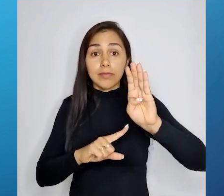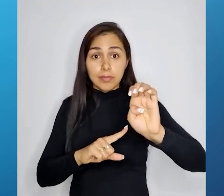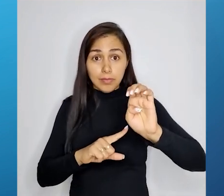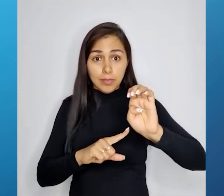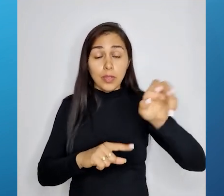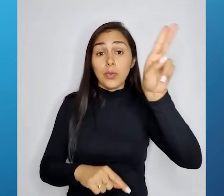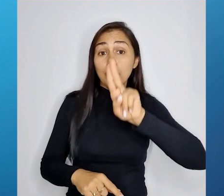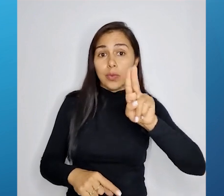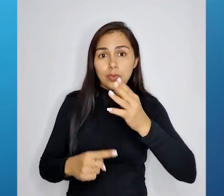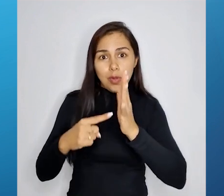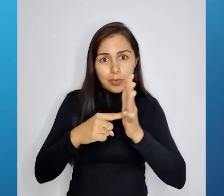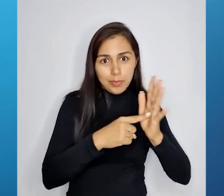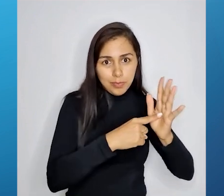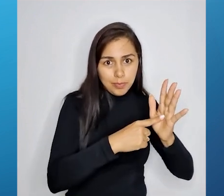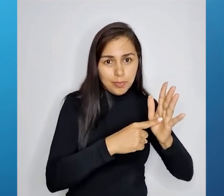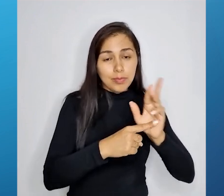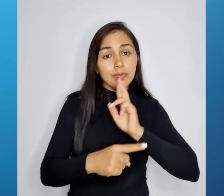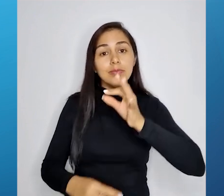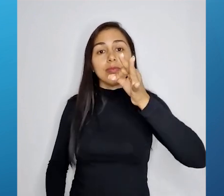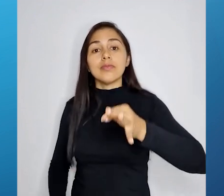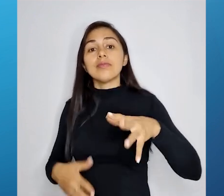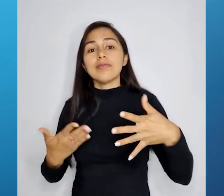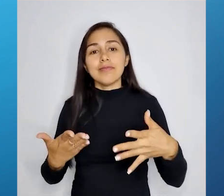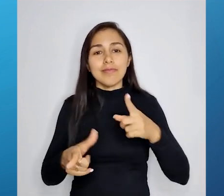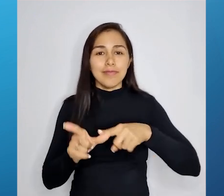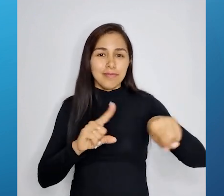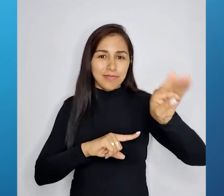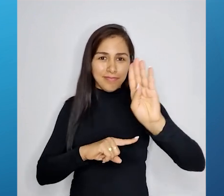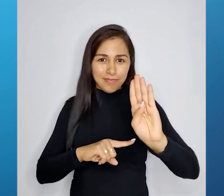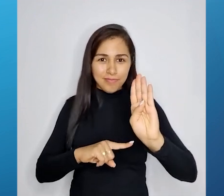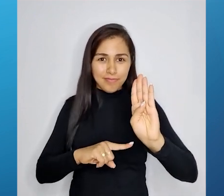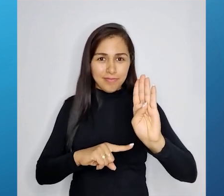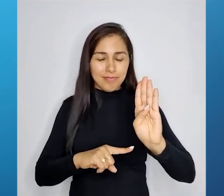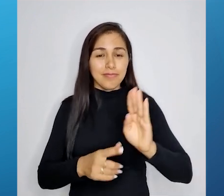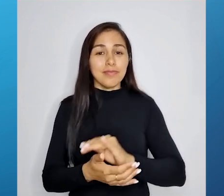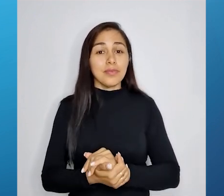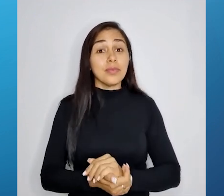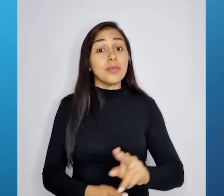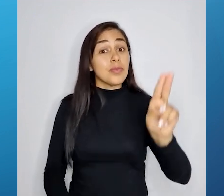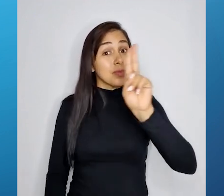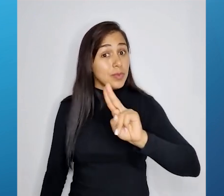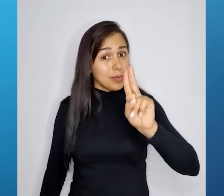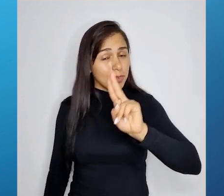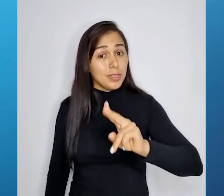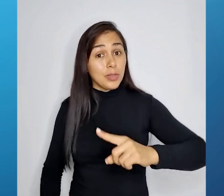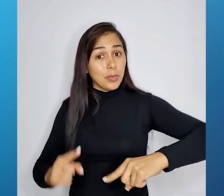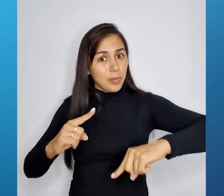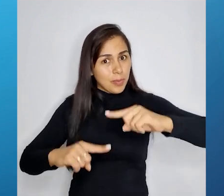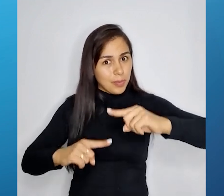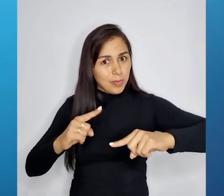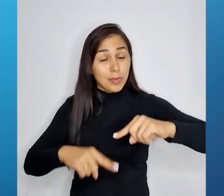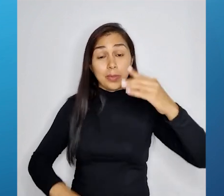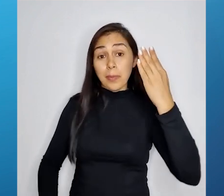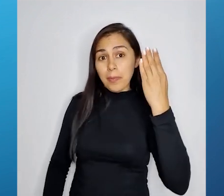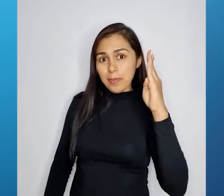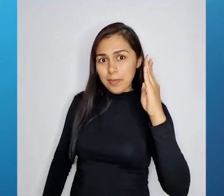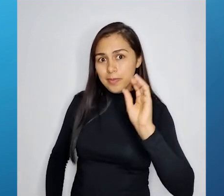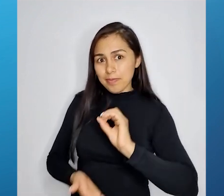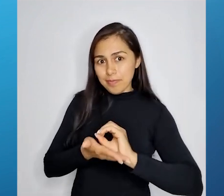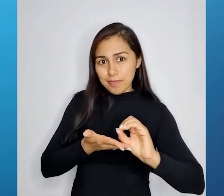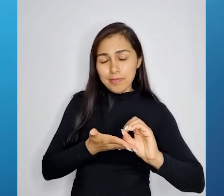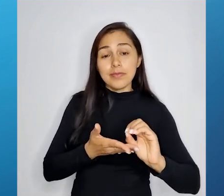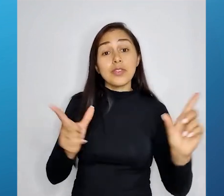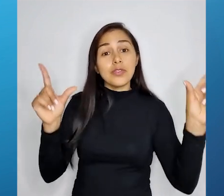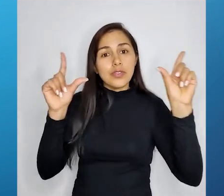Qual é a nossa resposta correta? Letra B. Com o uso de produtos biológicos, há preocupação com a